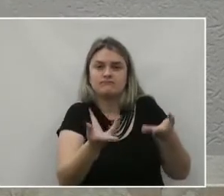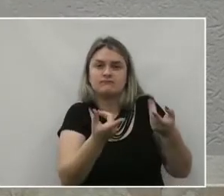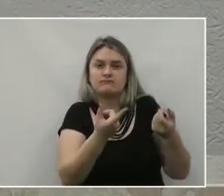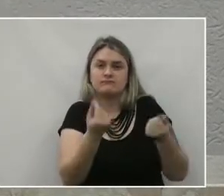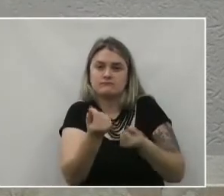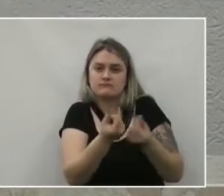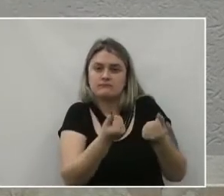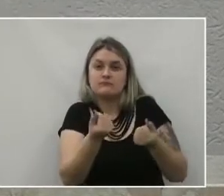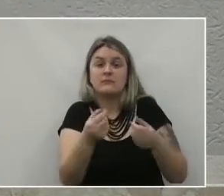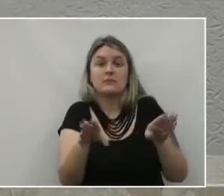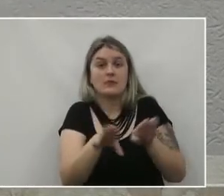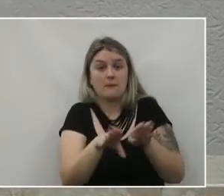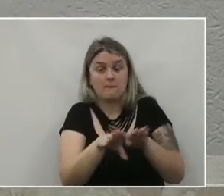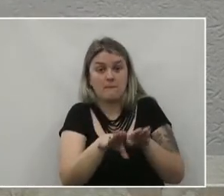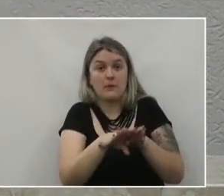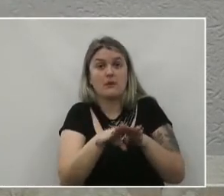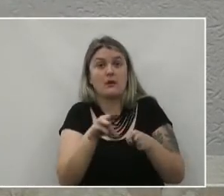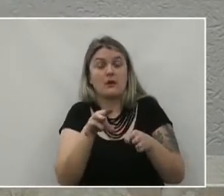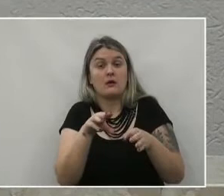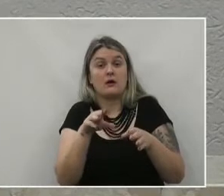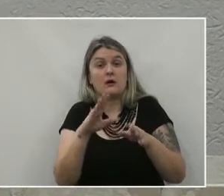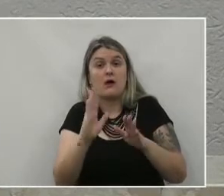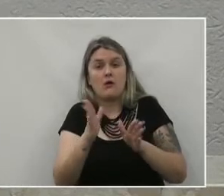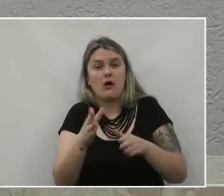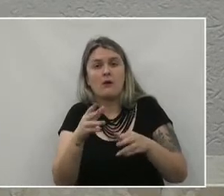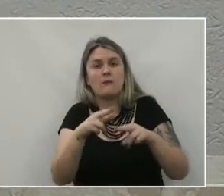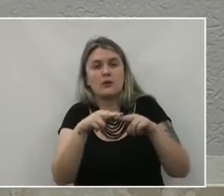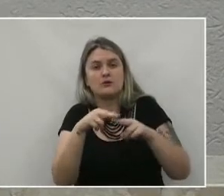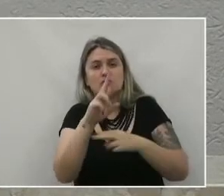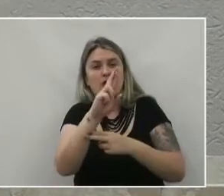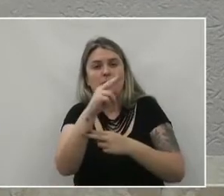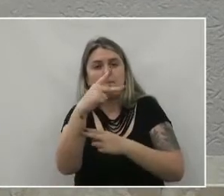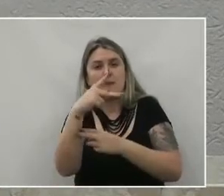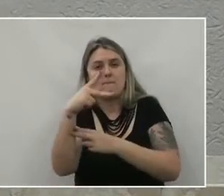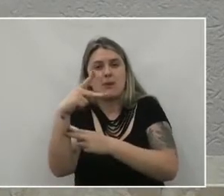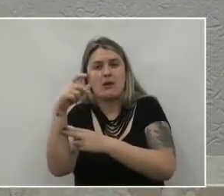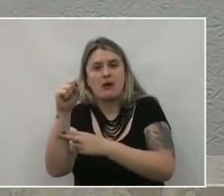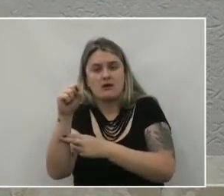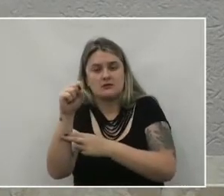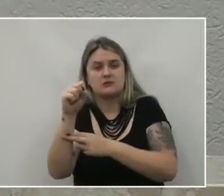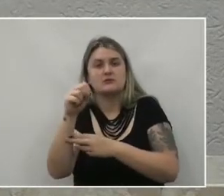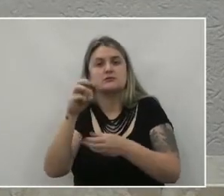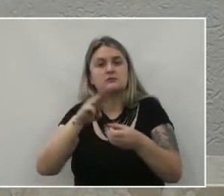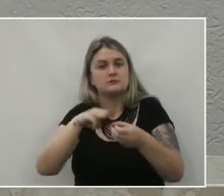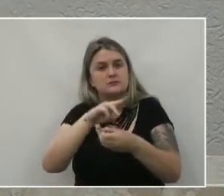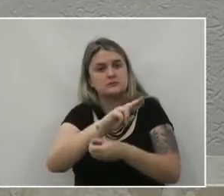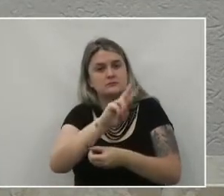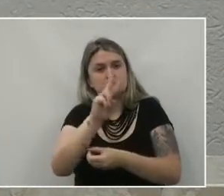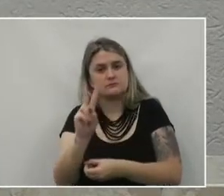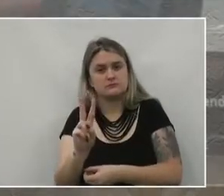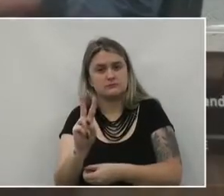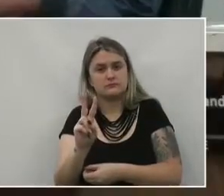e atuarial Que o município tem em face do RPPS do município de União da Vitória